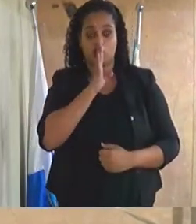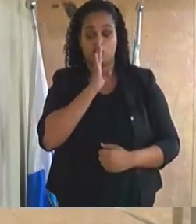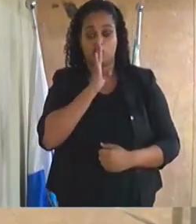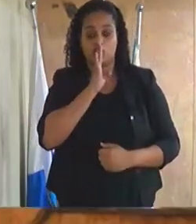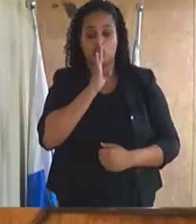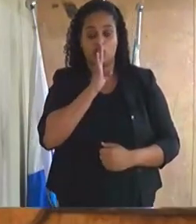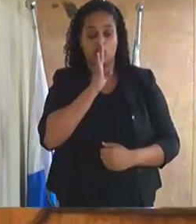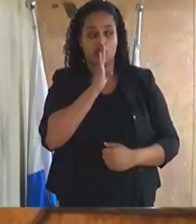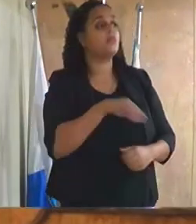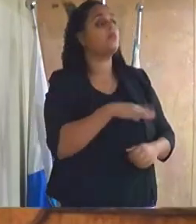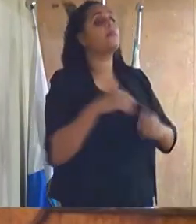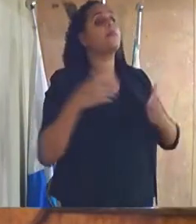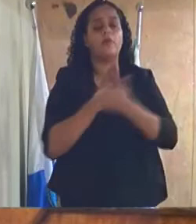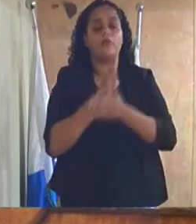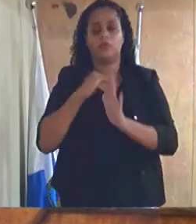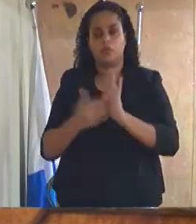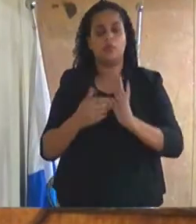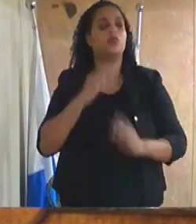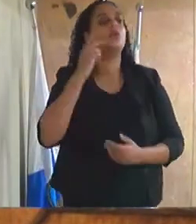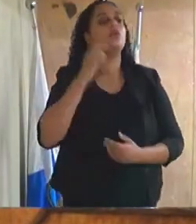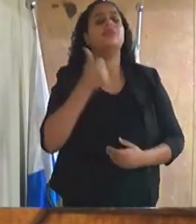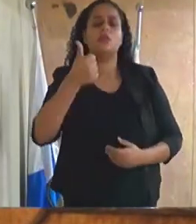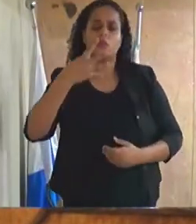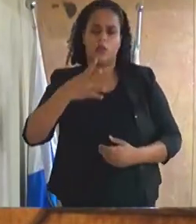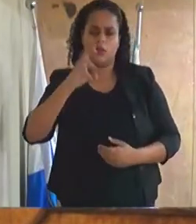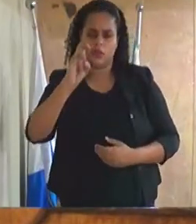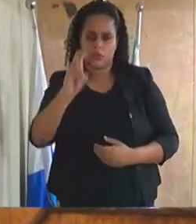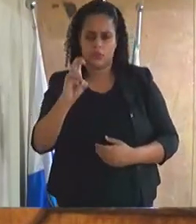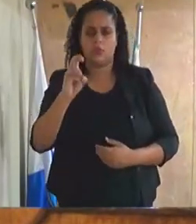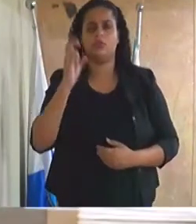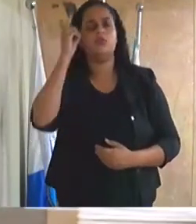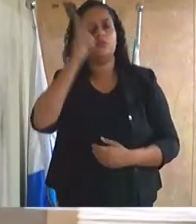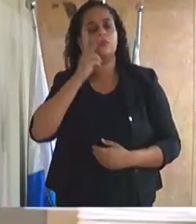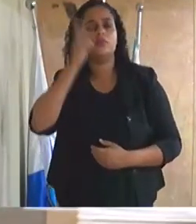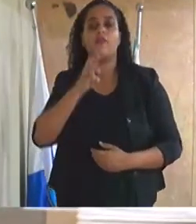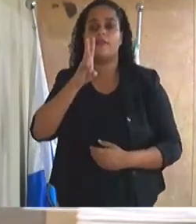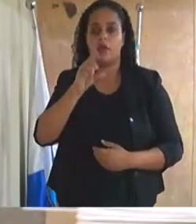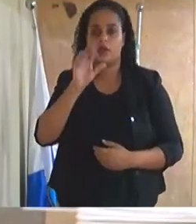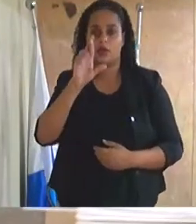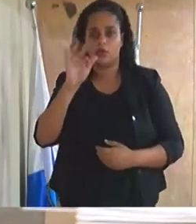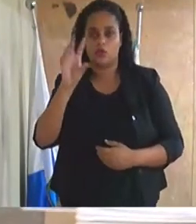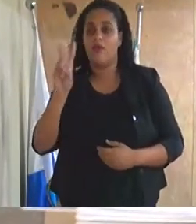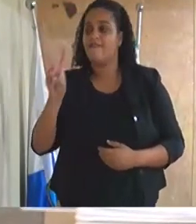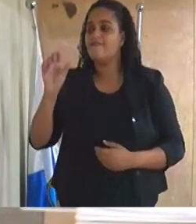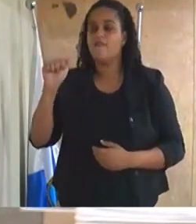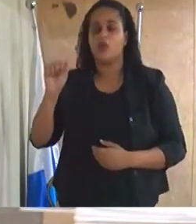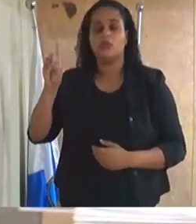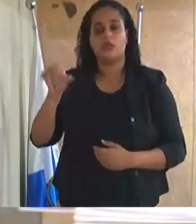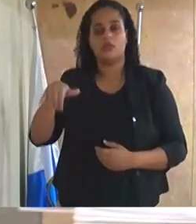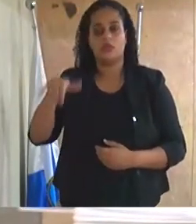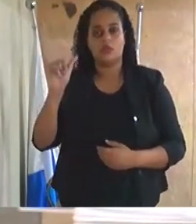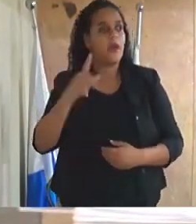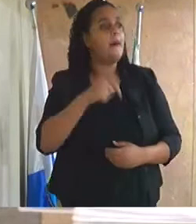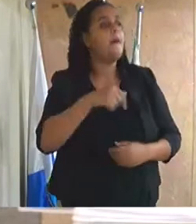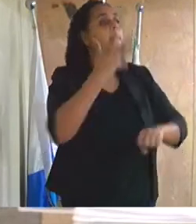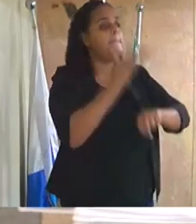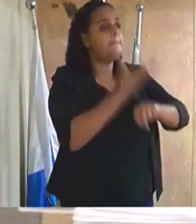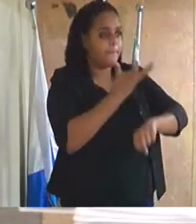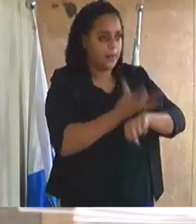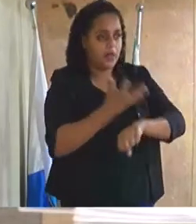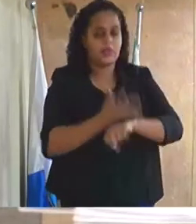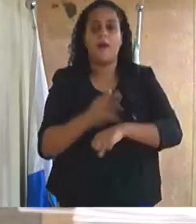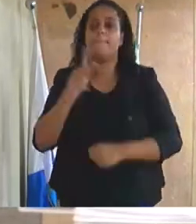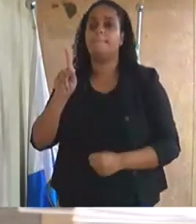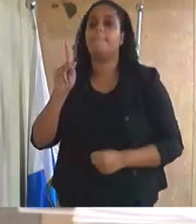unanimidade projeto de lei número 145 de 2020 do excelentíssimo senhor vereador Valdeci denominando praça pastor Paulo Alves da